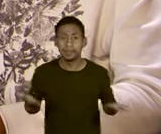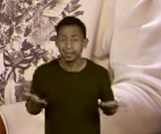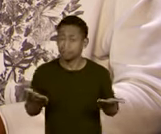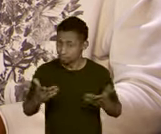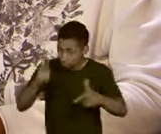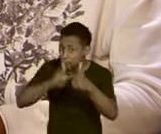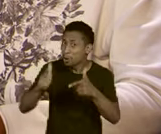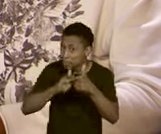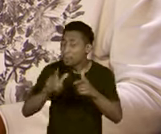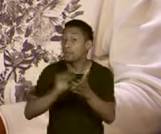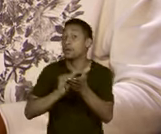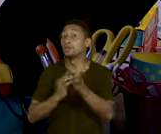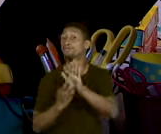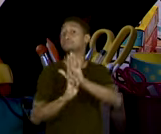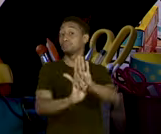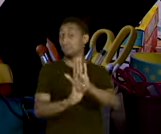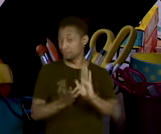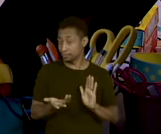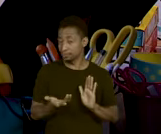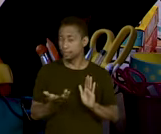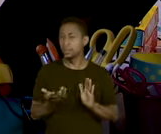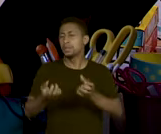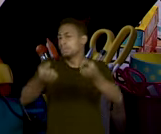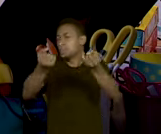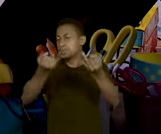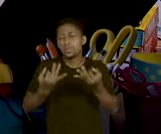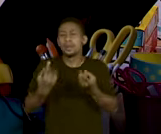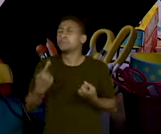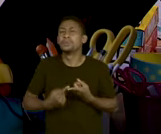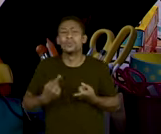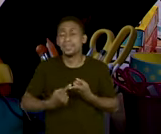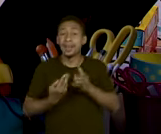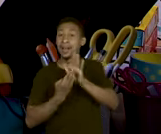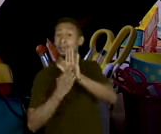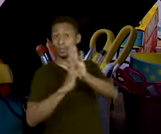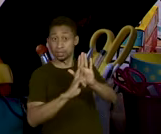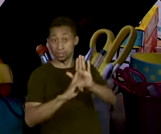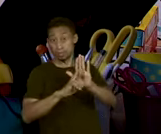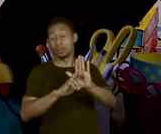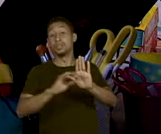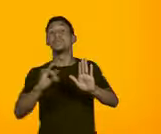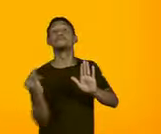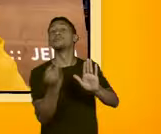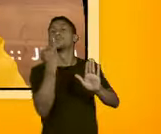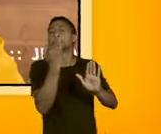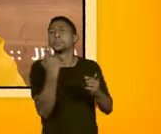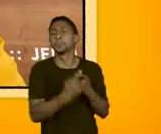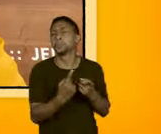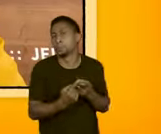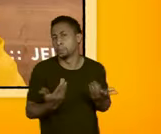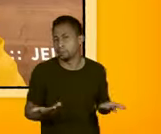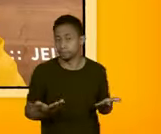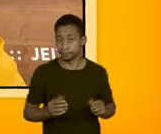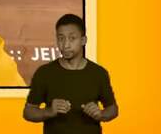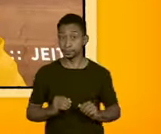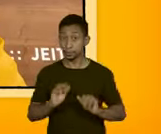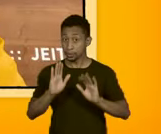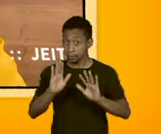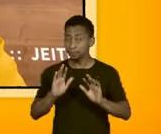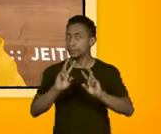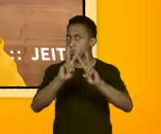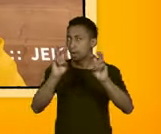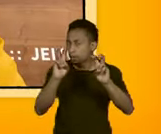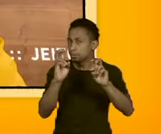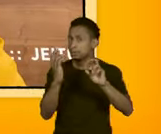problema de representatividade. Então conta pra gente, Luana, por que a representatividade é tão importante? Olha, representatividade é